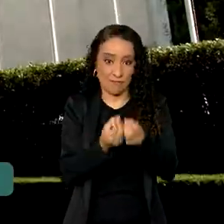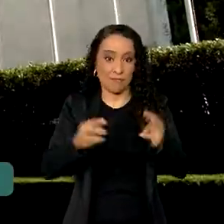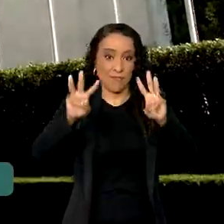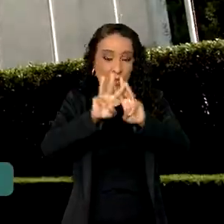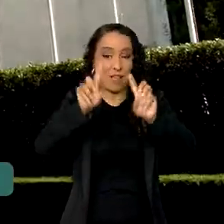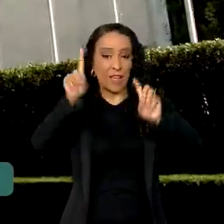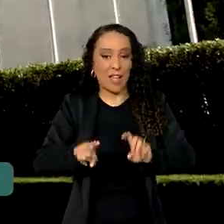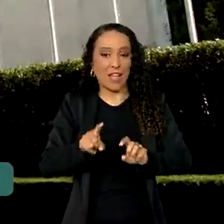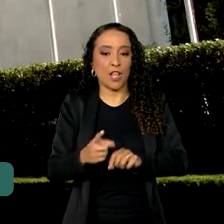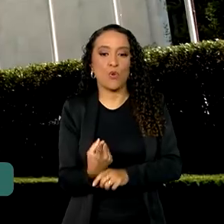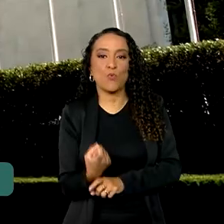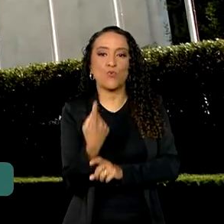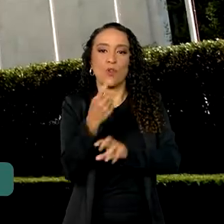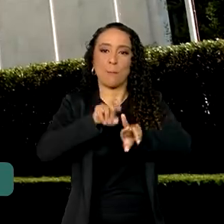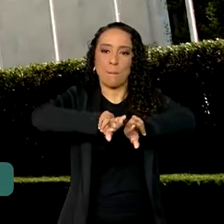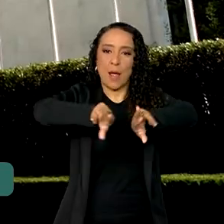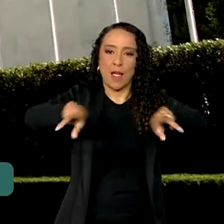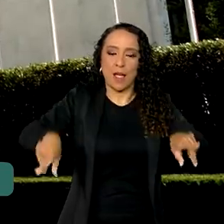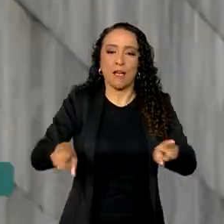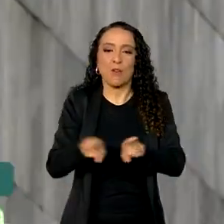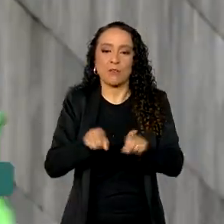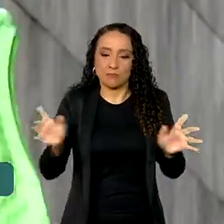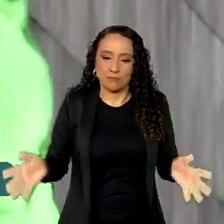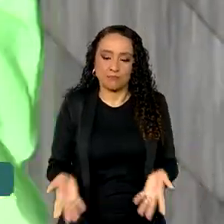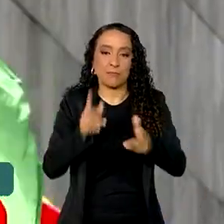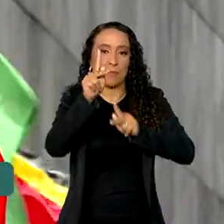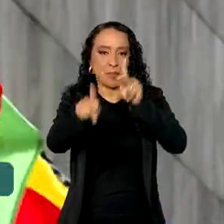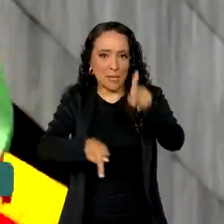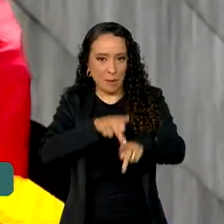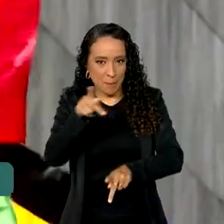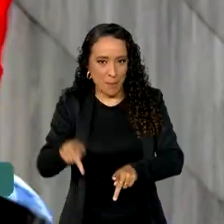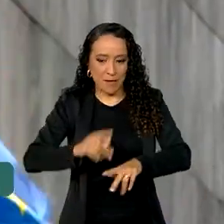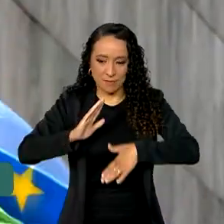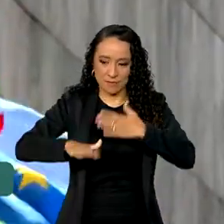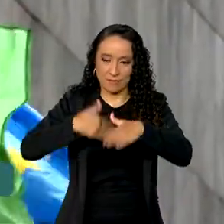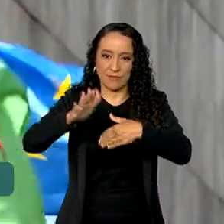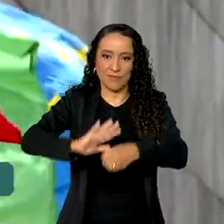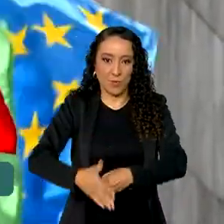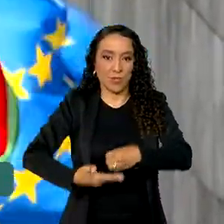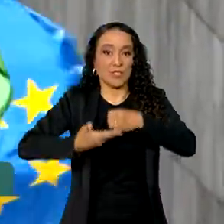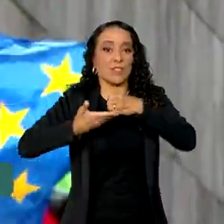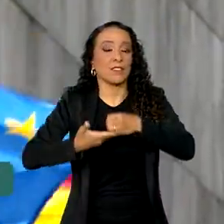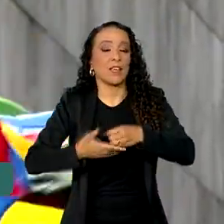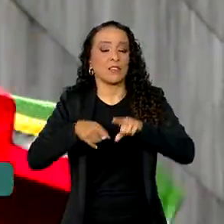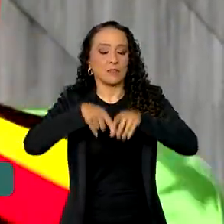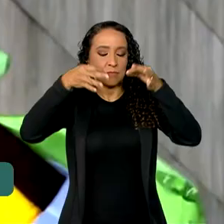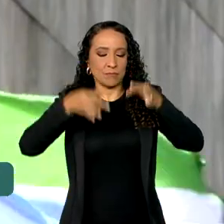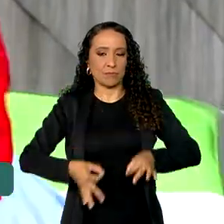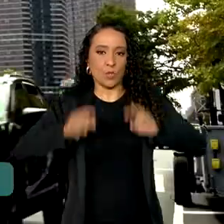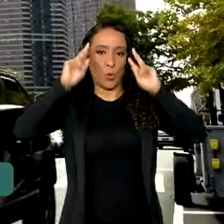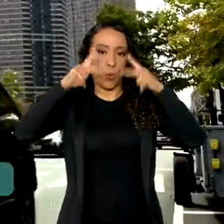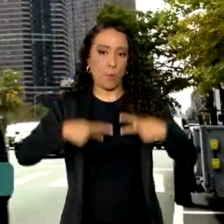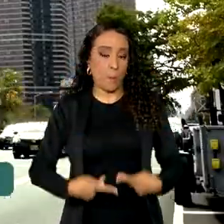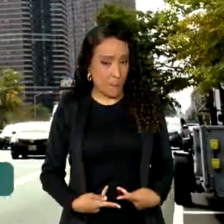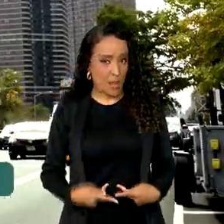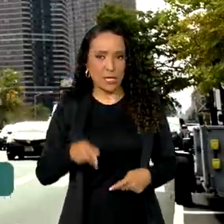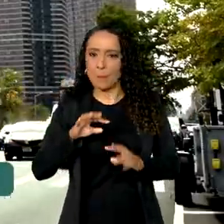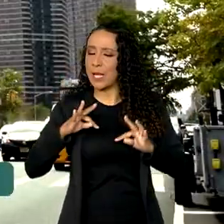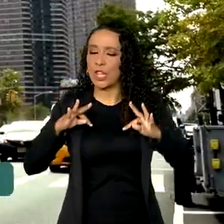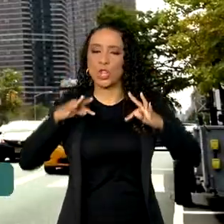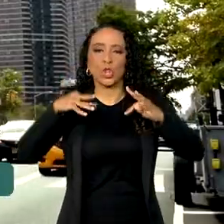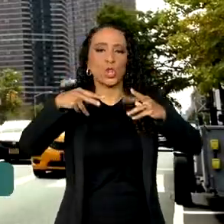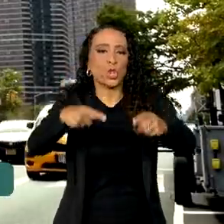é unidade na diversidade para a promoção da paz, do desenvolvimento sustentável e da dignidade humana para